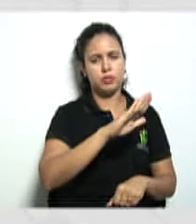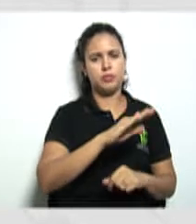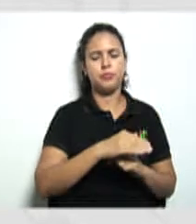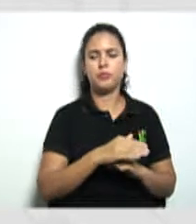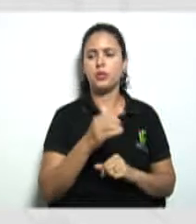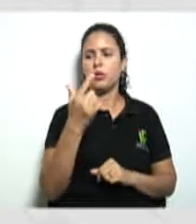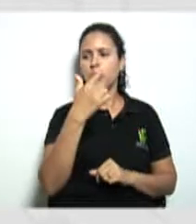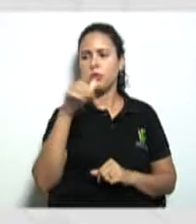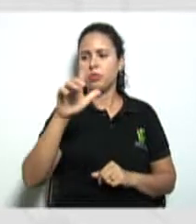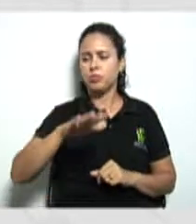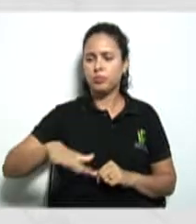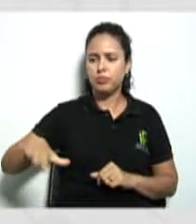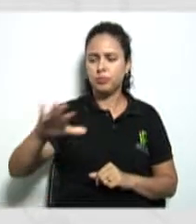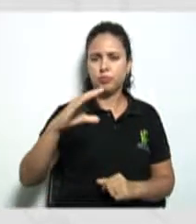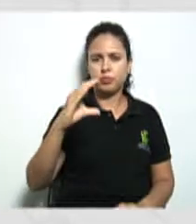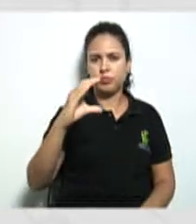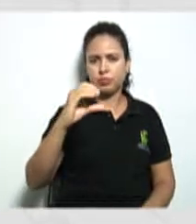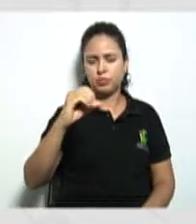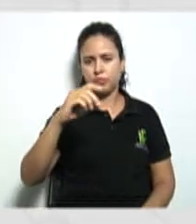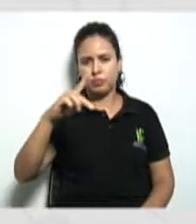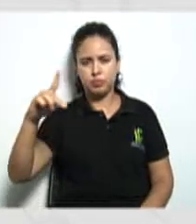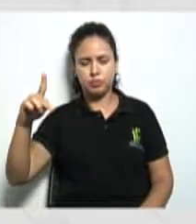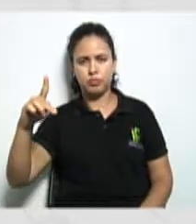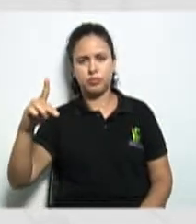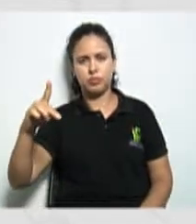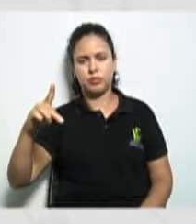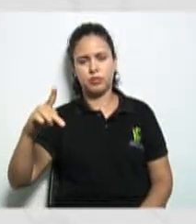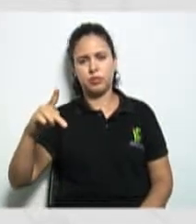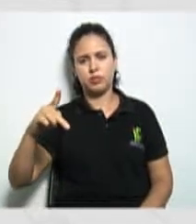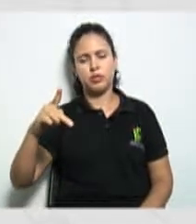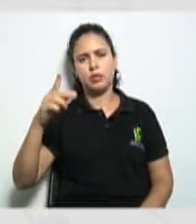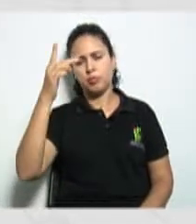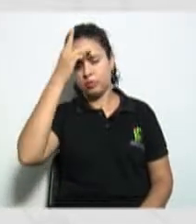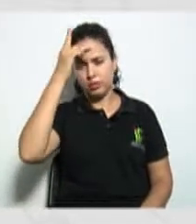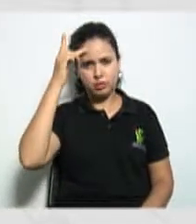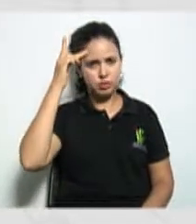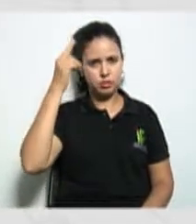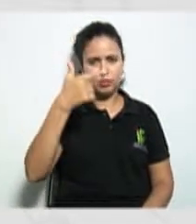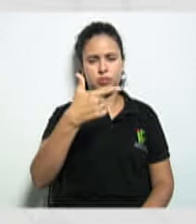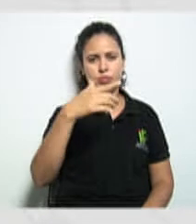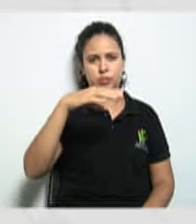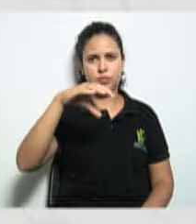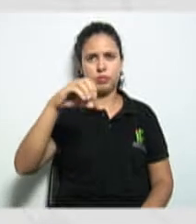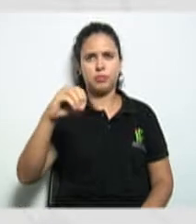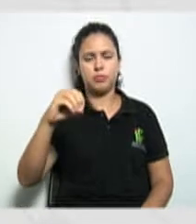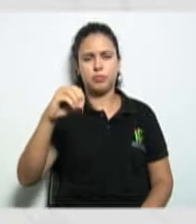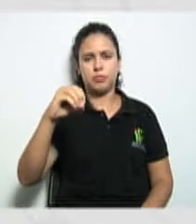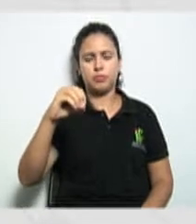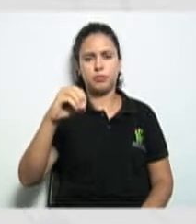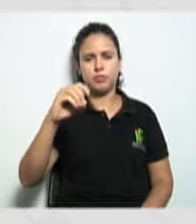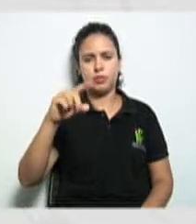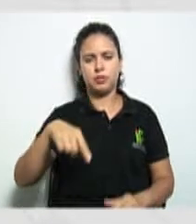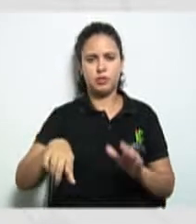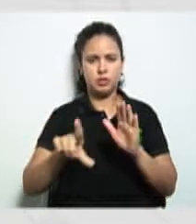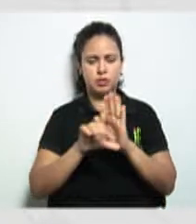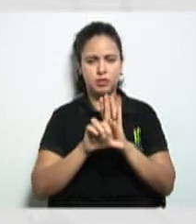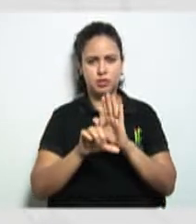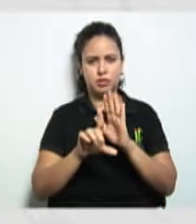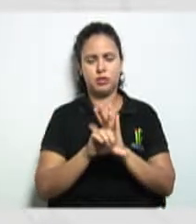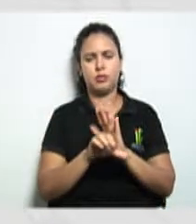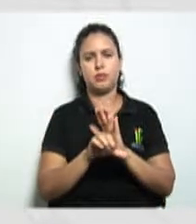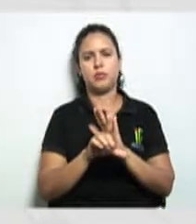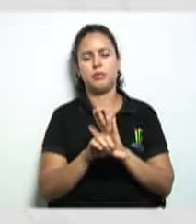o número mínimo é 20. Isso está previsto aonde? Na lei das cooperativas.